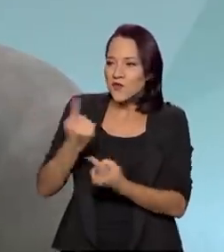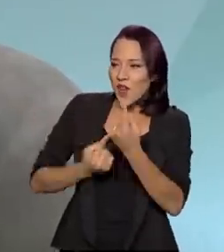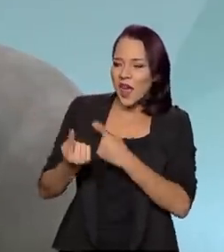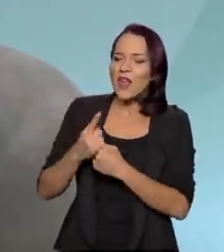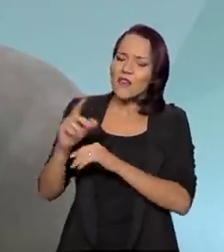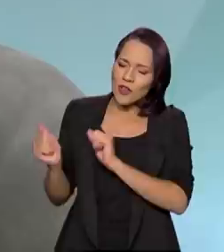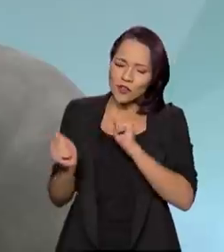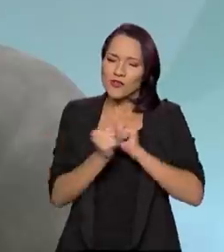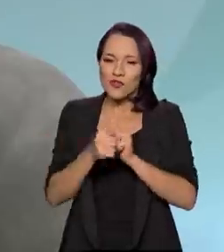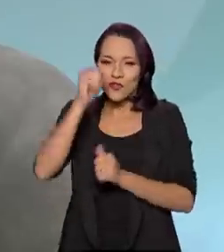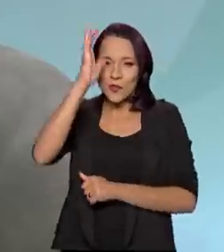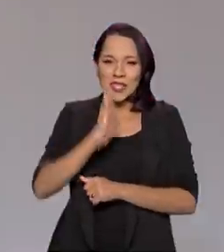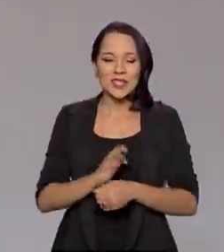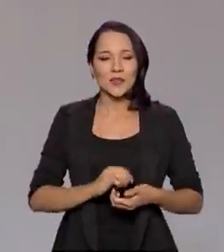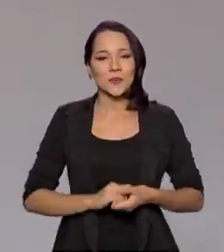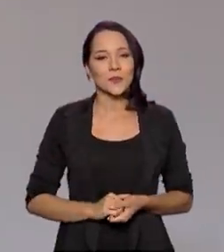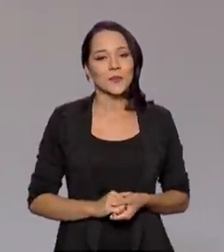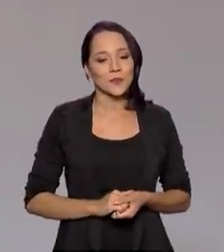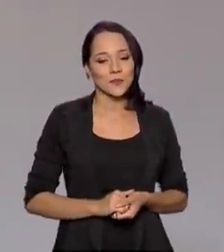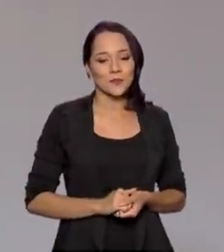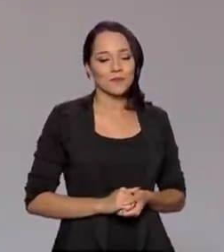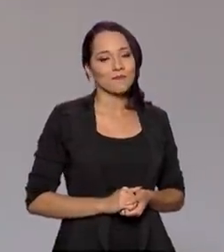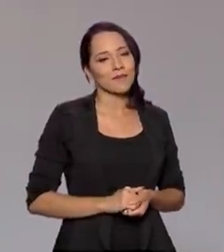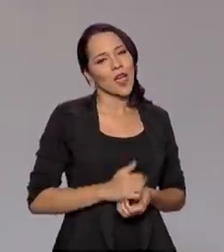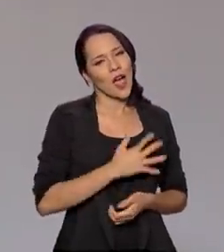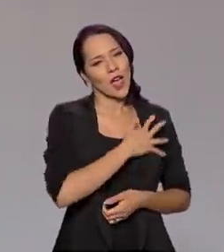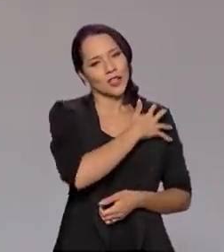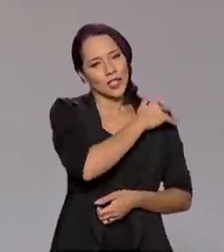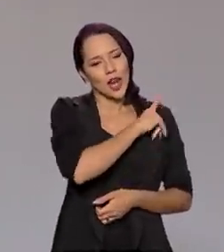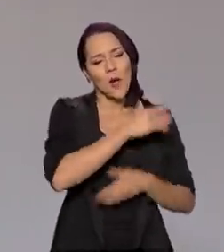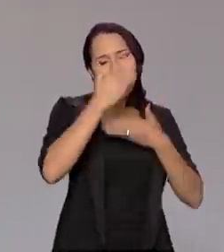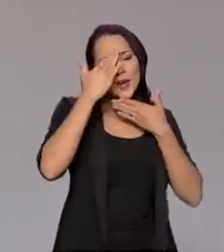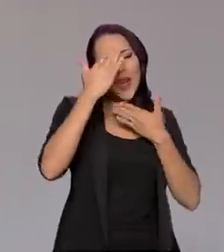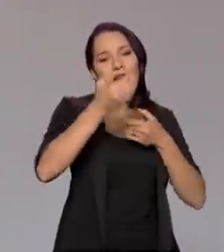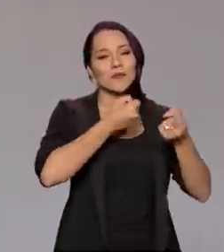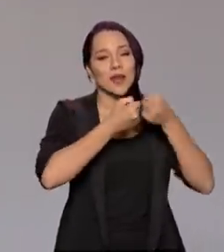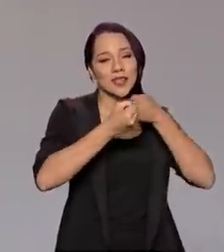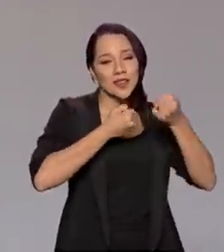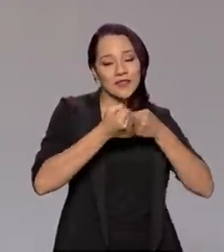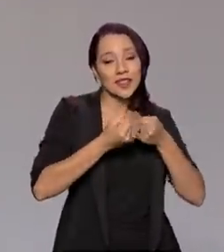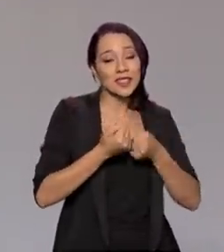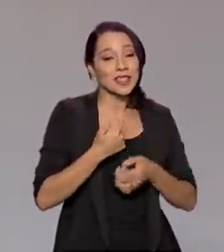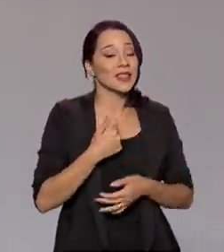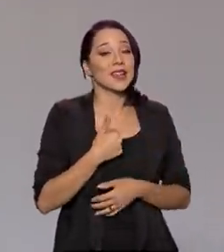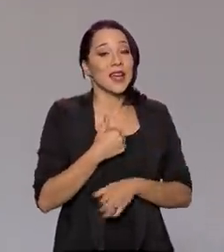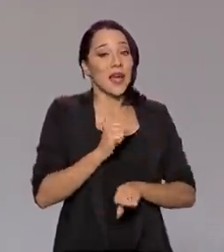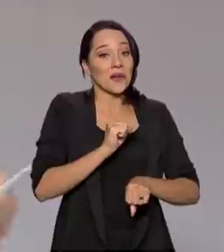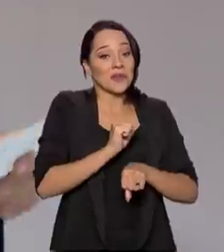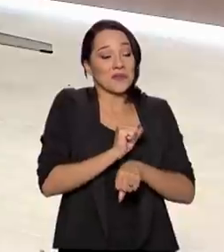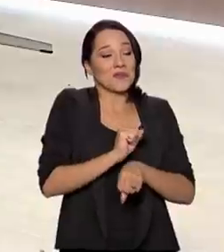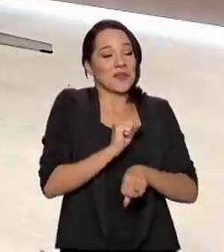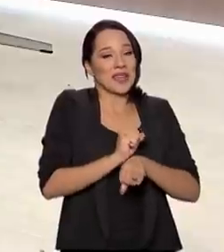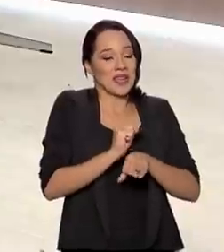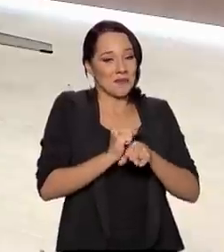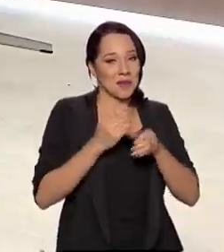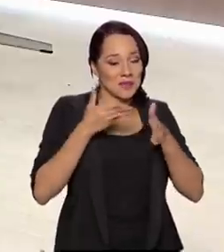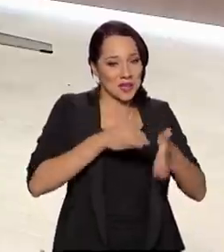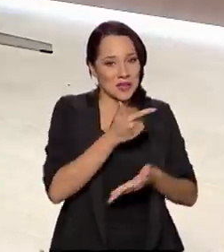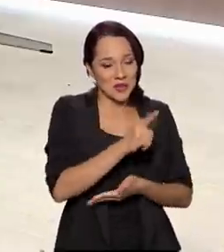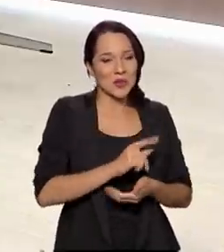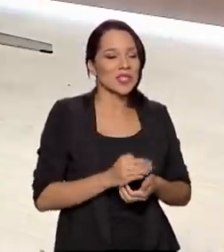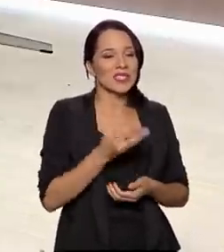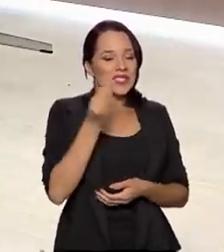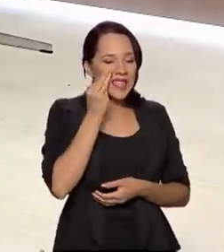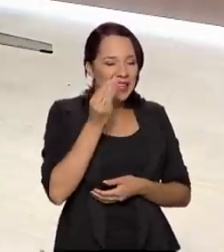juntarem aos brasileiros. General, muito obrigado pela entrevista, esperei muito a sua presença aqui no Brasil em Pauta, a gente